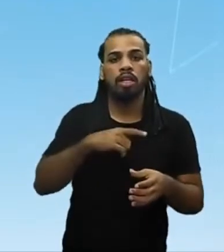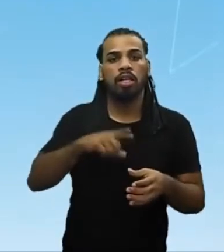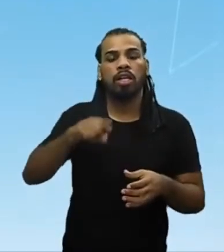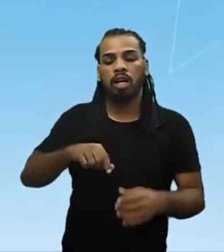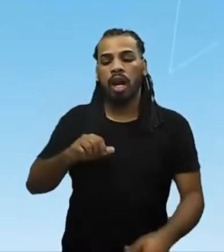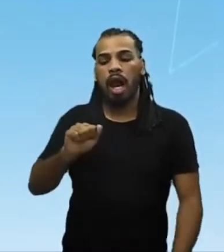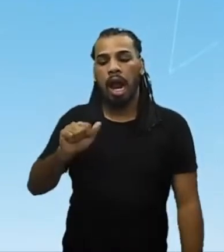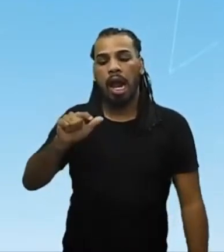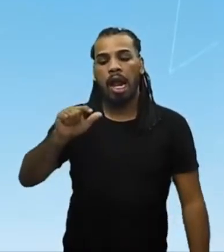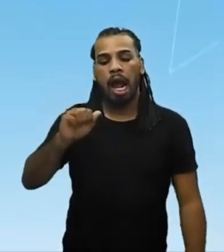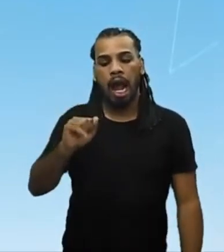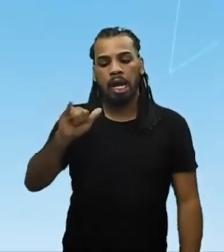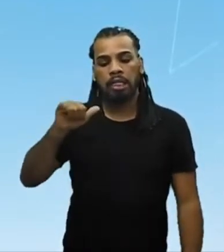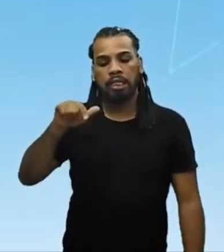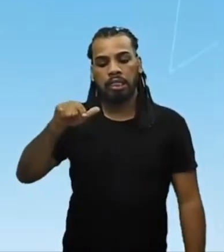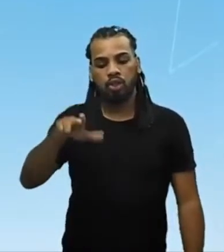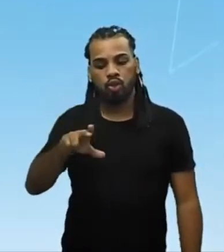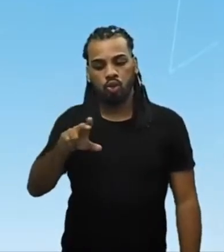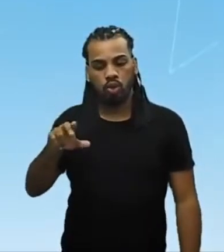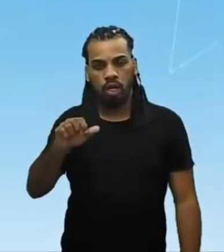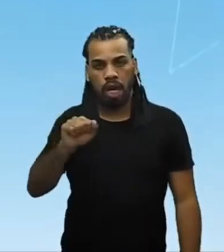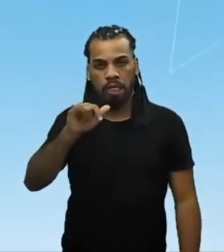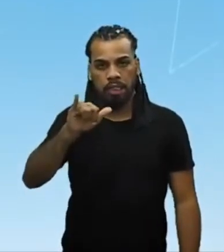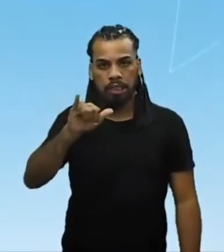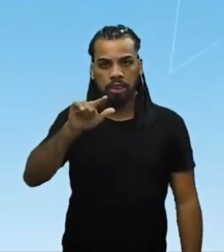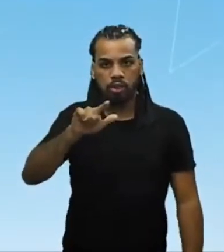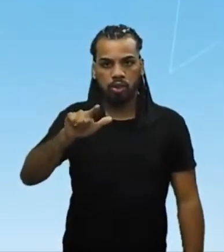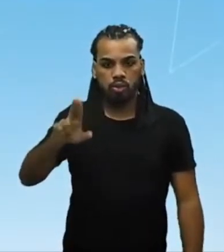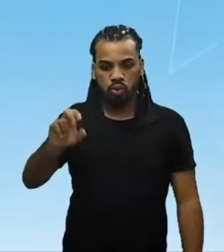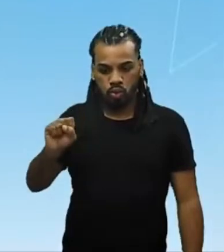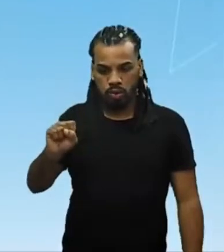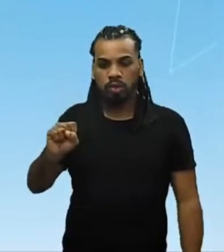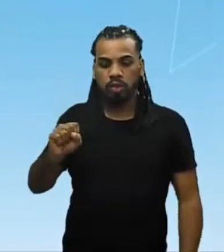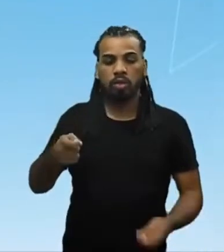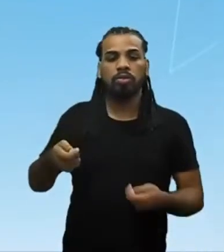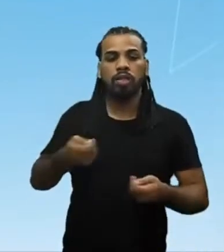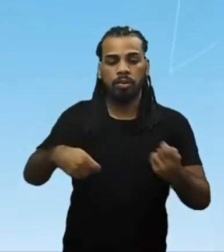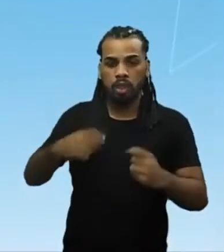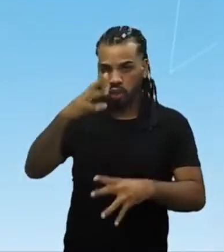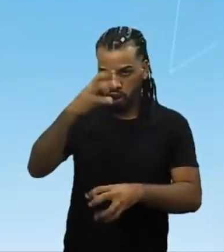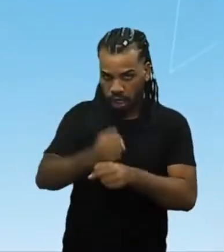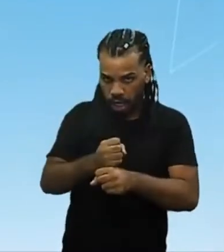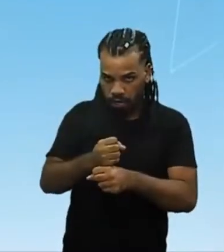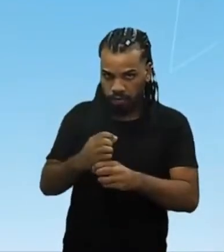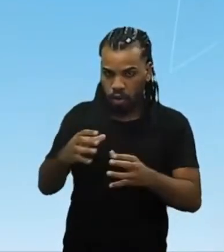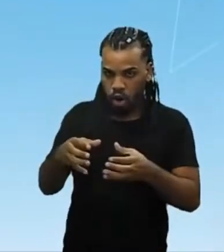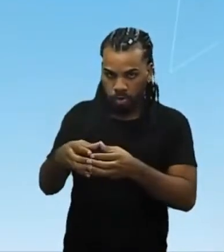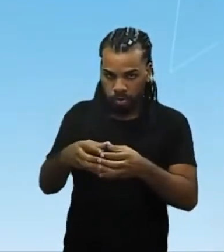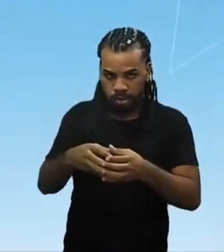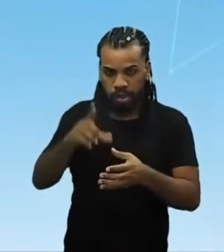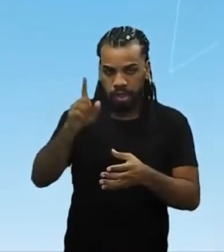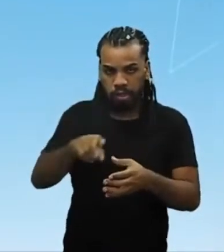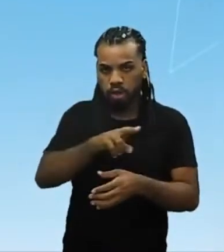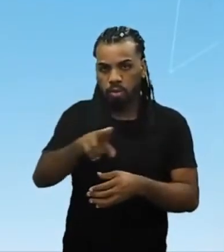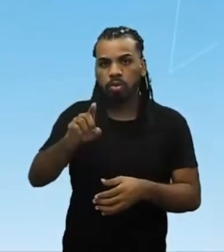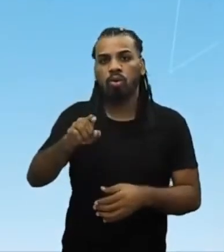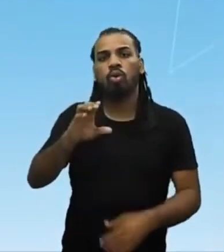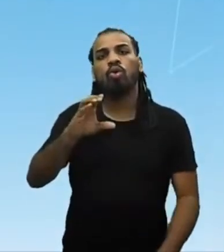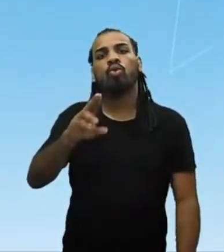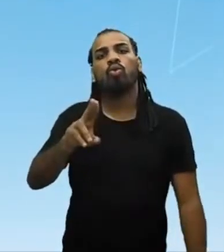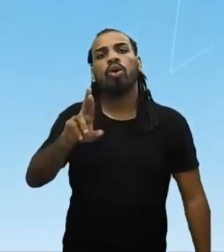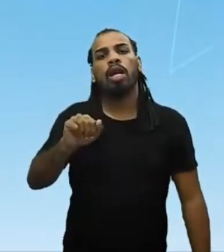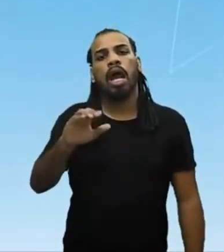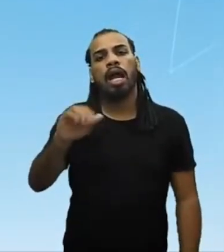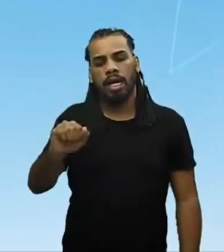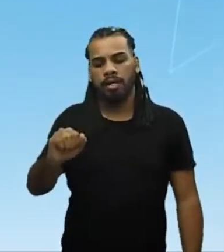Ailu ou Ailus. E o administrador, o chefe dessa comunidade era chamado de Curaca.